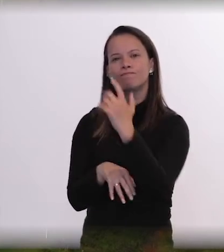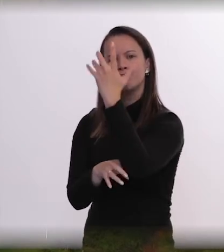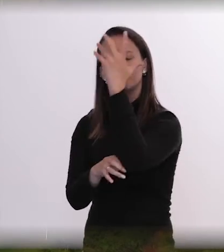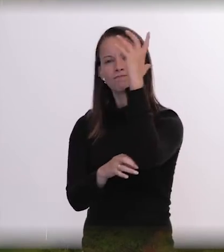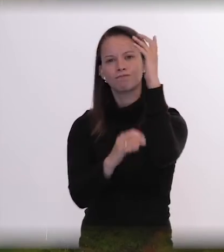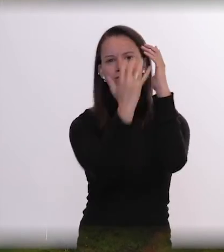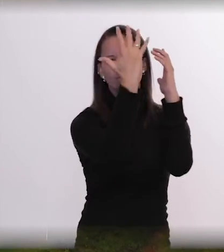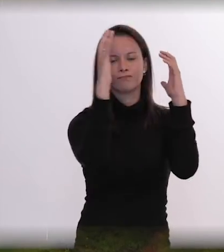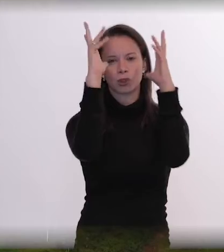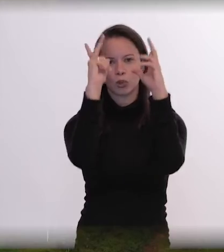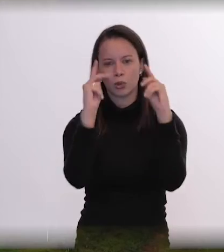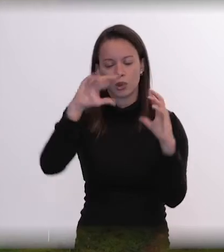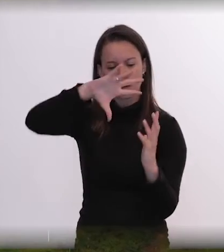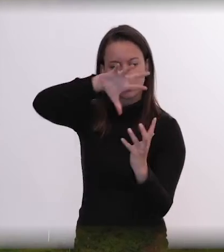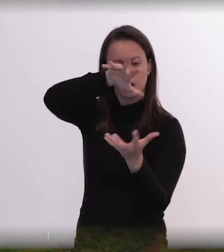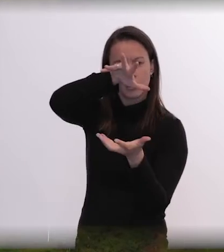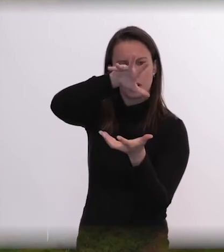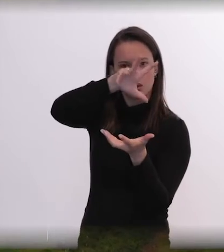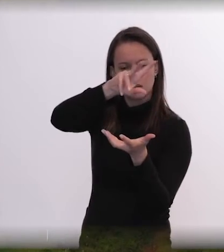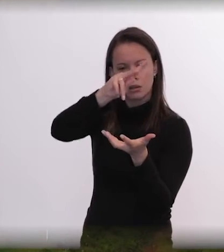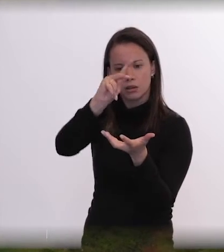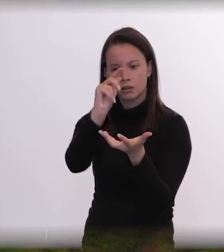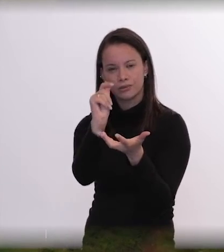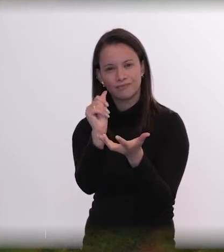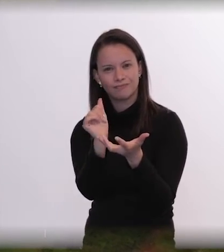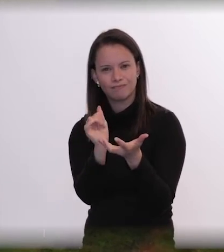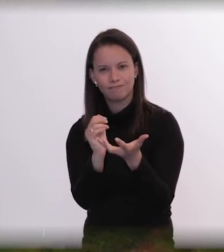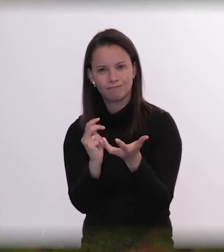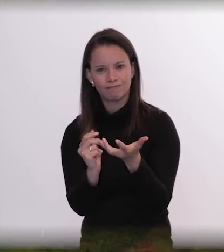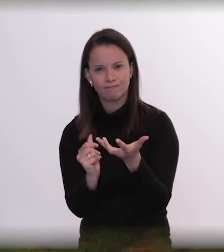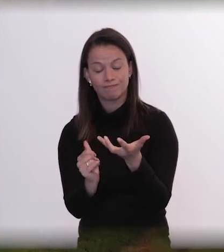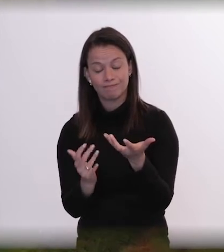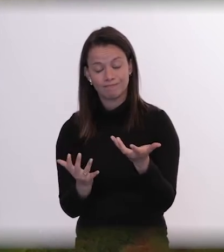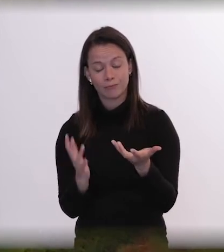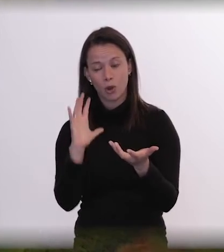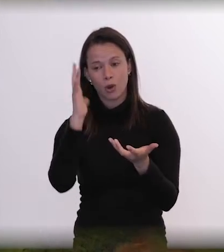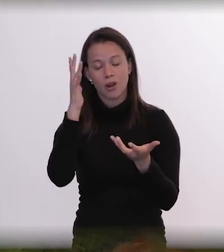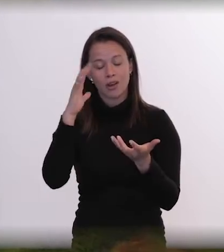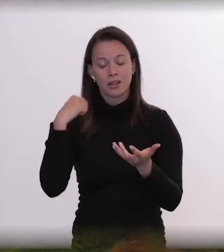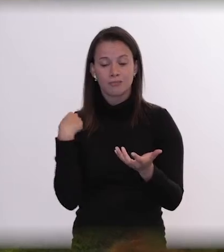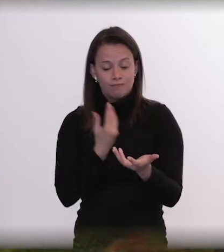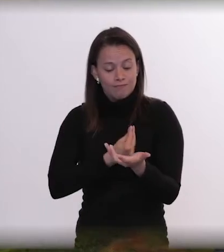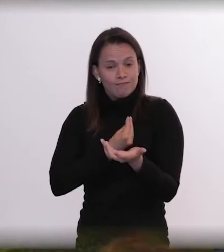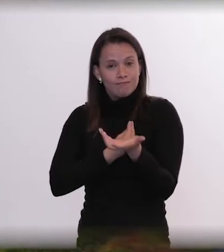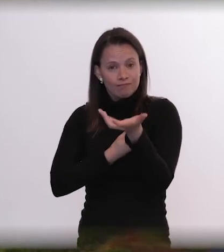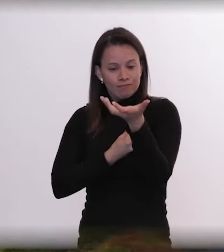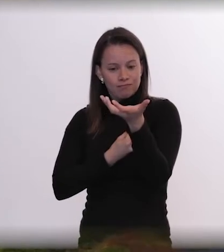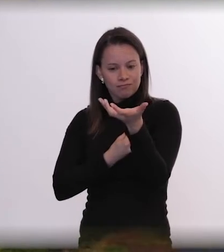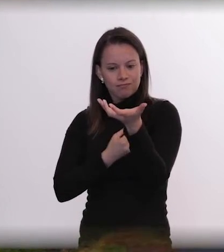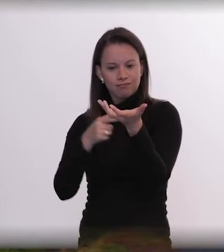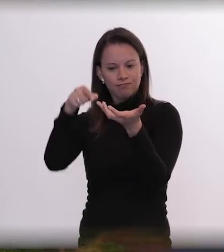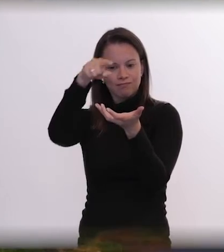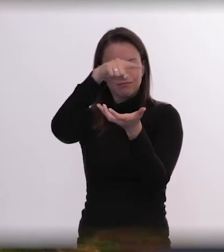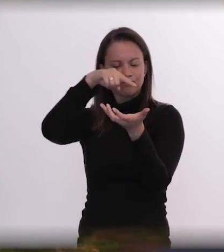planeta o que acontece quando se destrói a floresta quando se destrói o mundo que a gente vive o que acontece